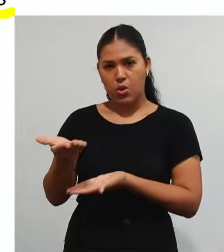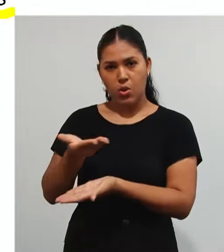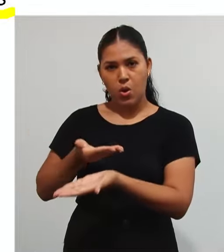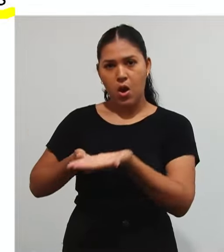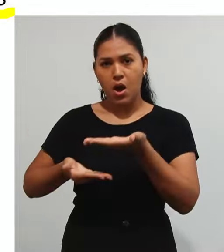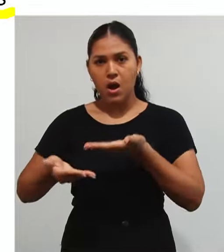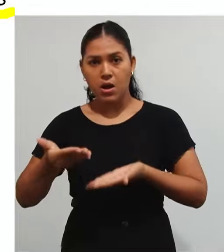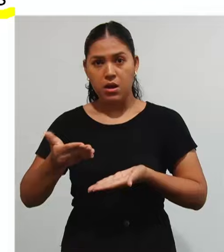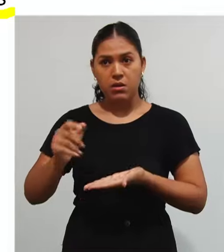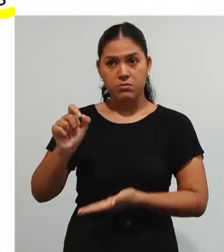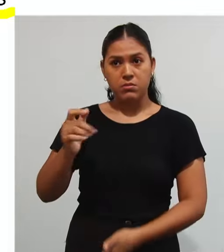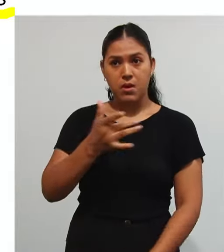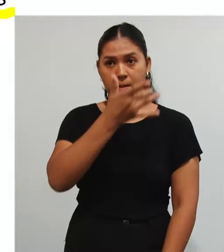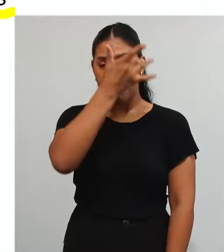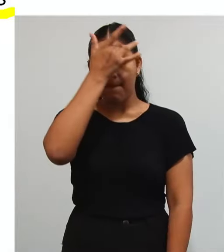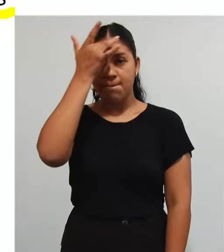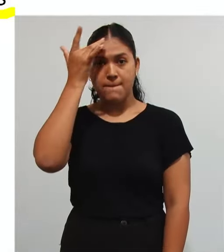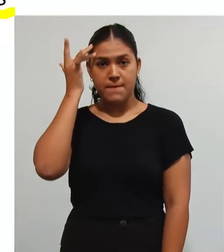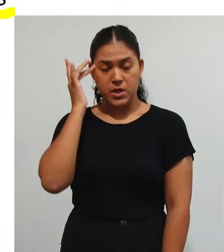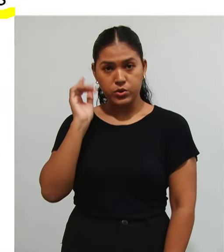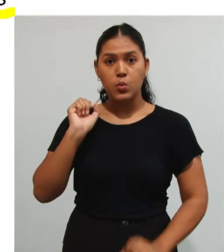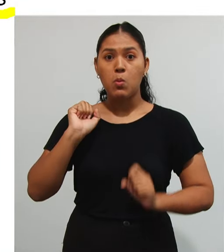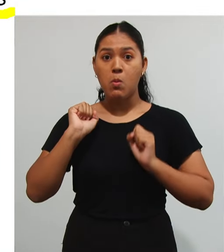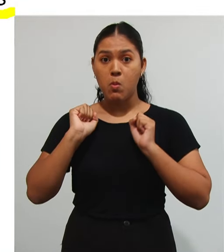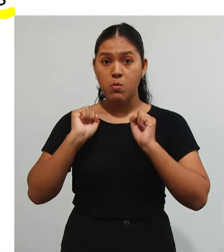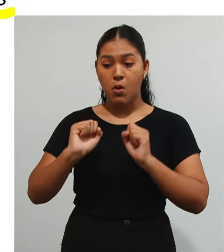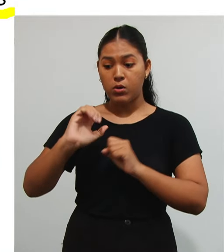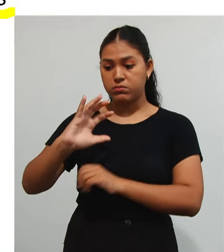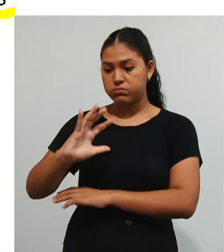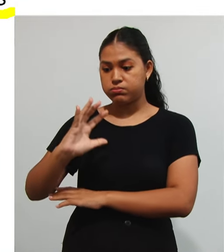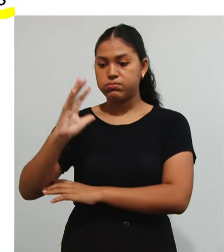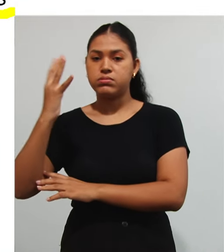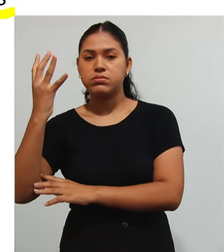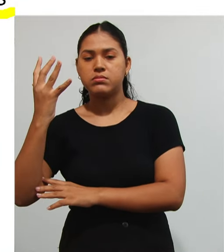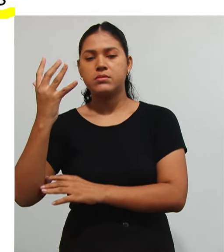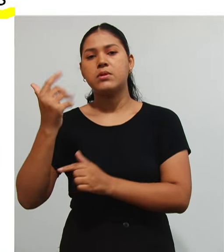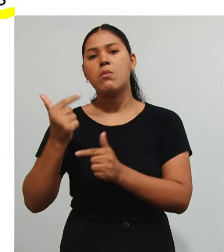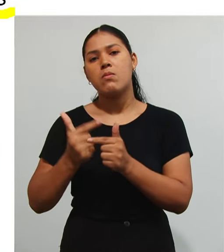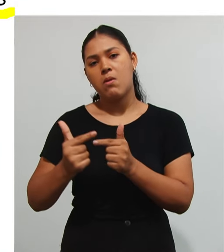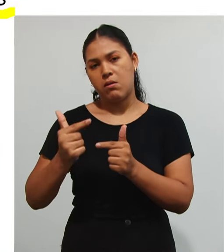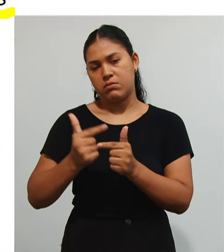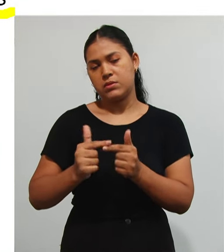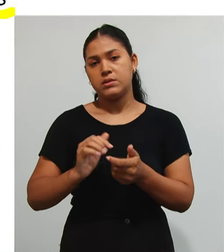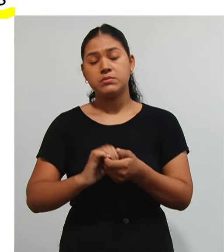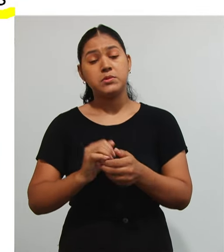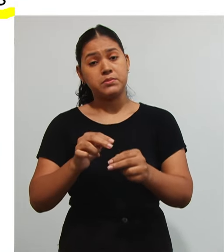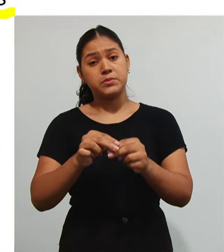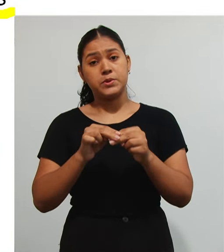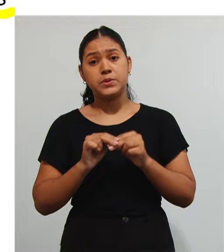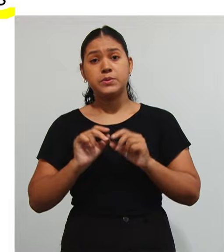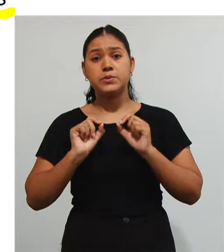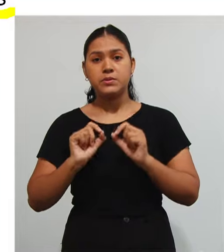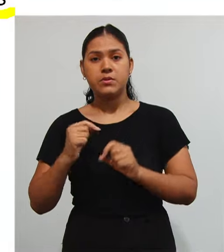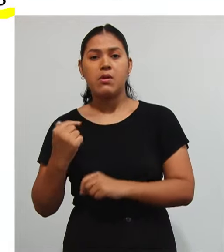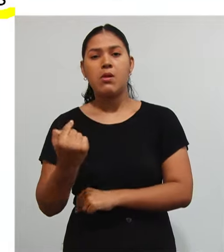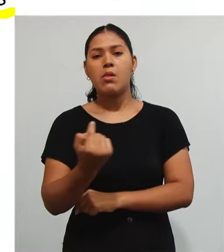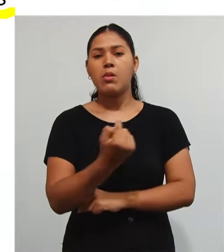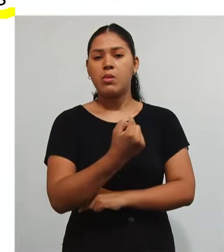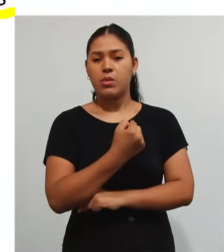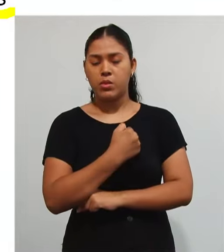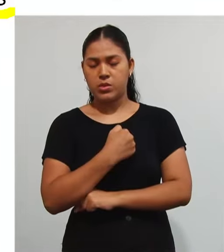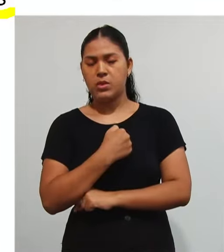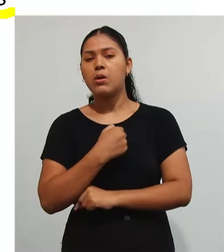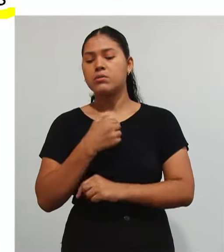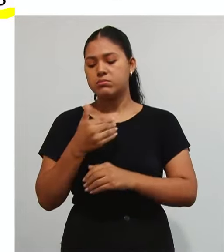remuneração É aqui Que pode ocorrer O conflito Por essa razão Nós partimos Da